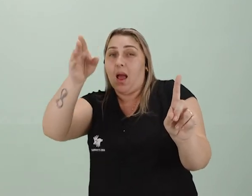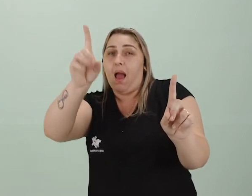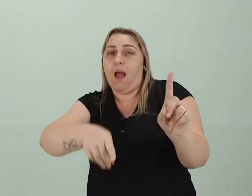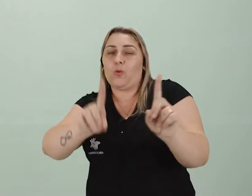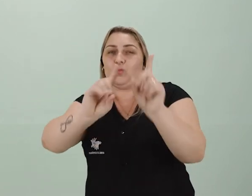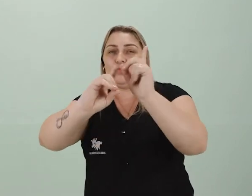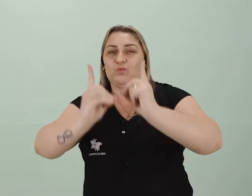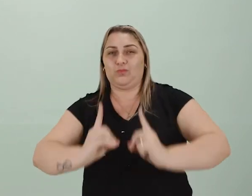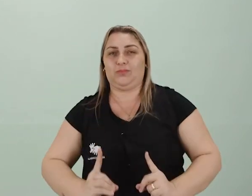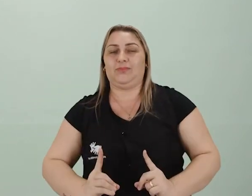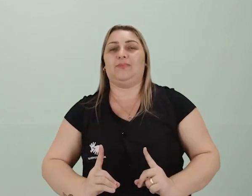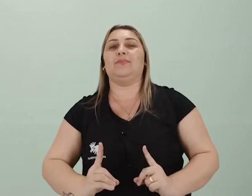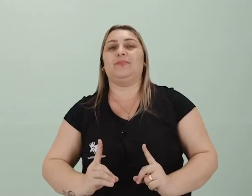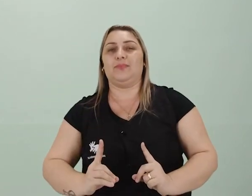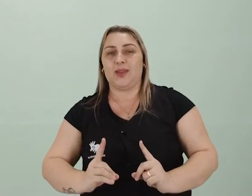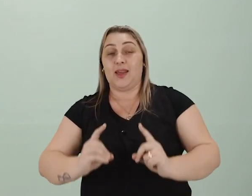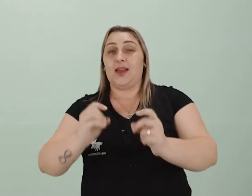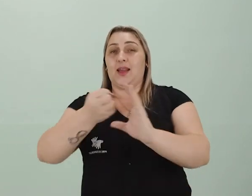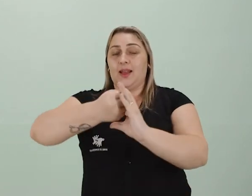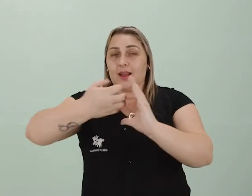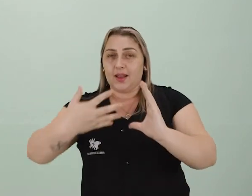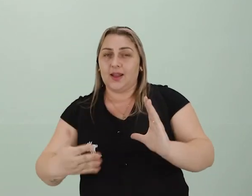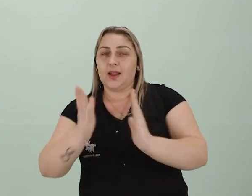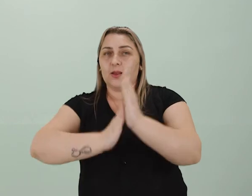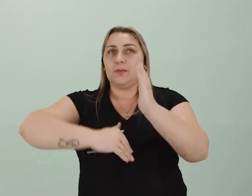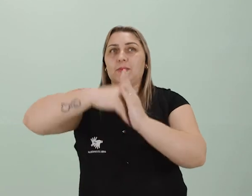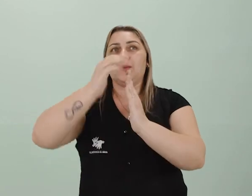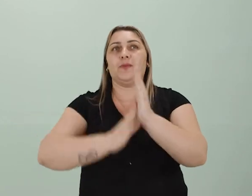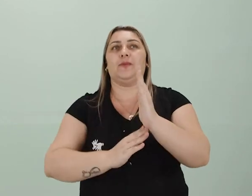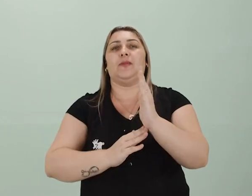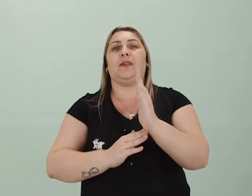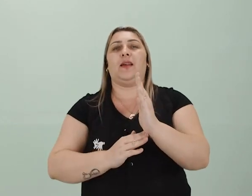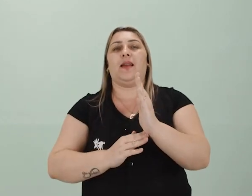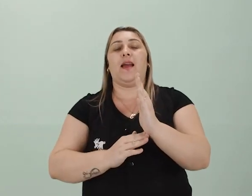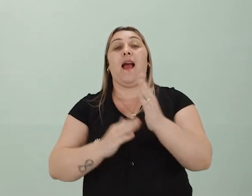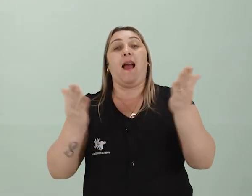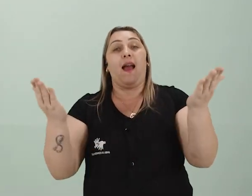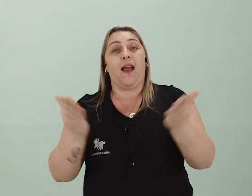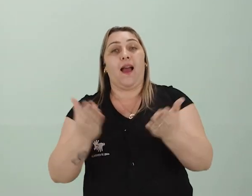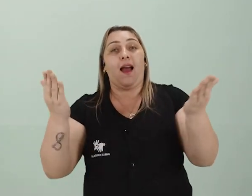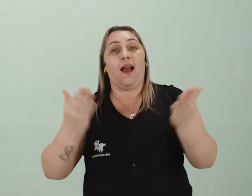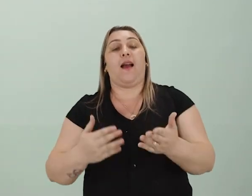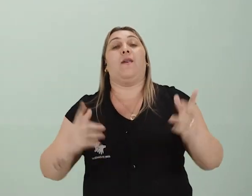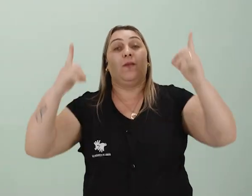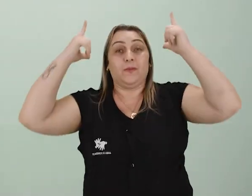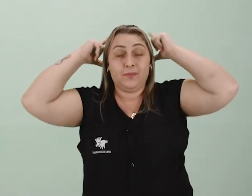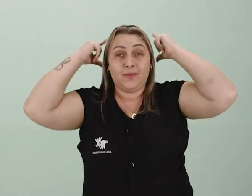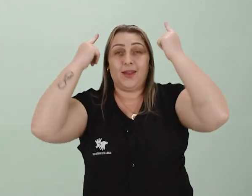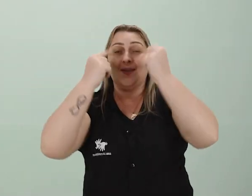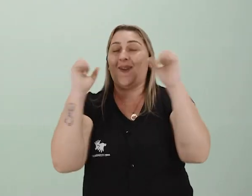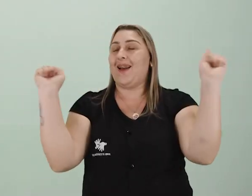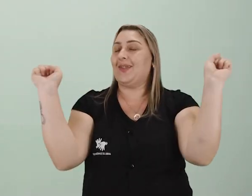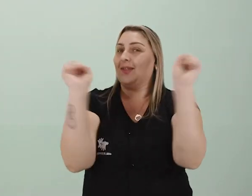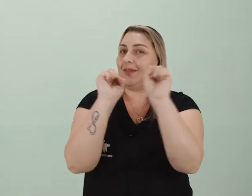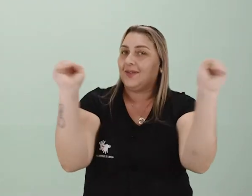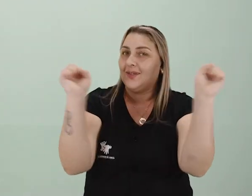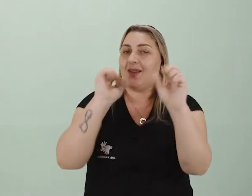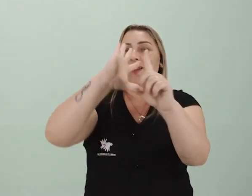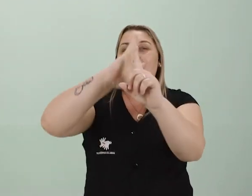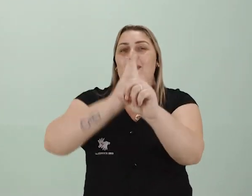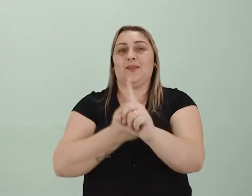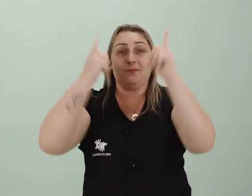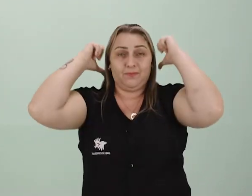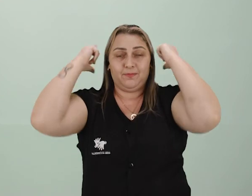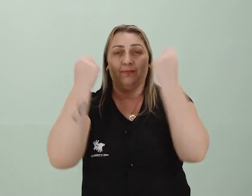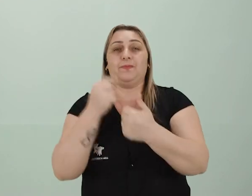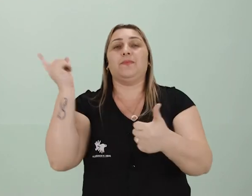da pintura e da arte egípcia como um todo. Vamos pular agora para a Grécia. Eu adoro a arte grega.